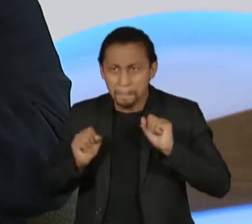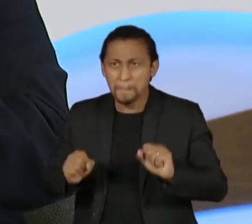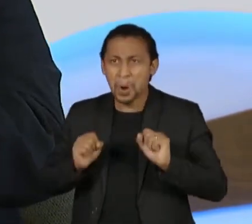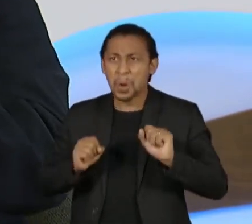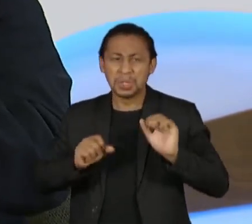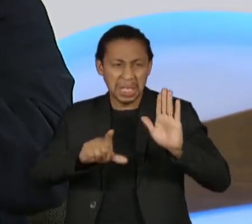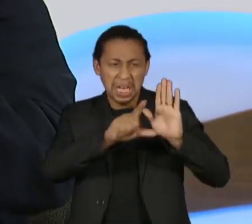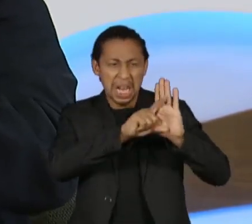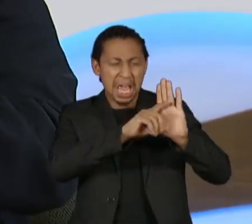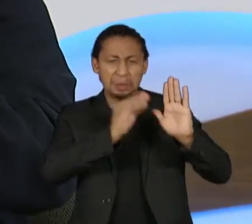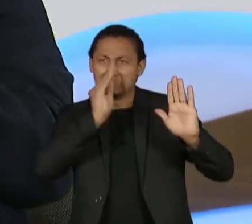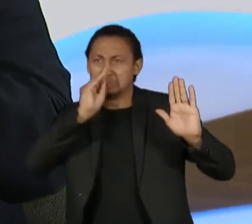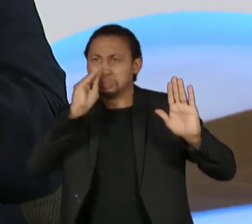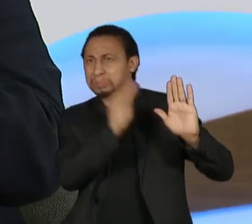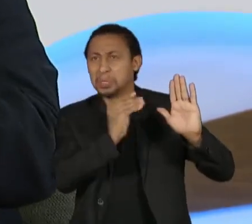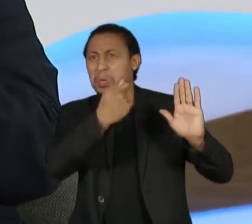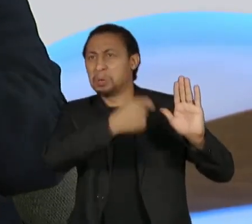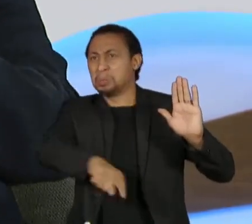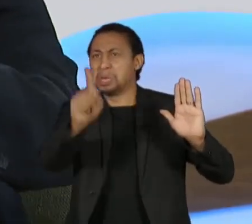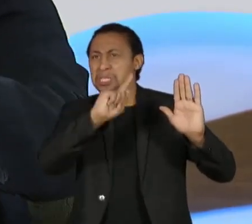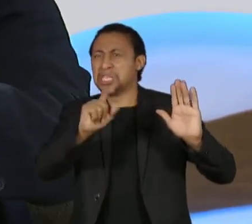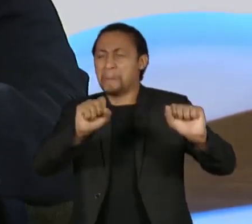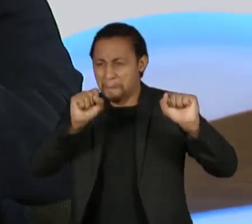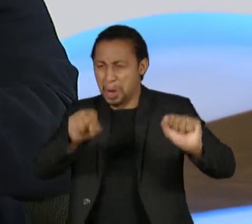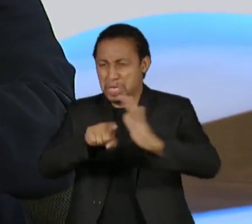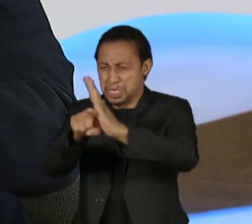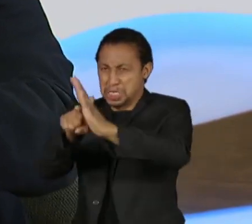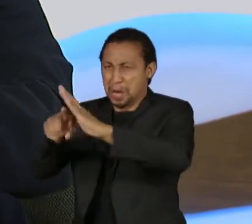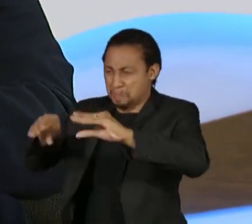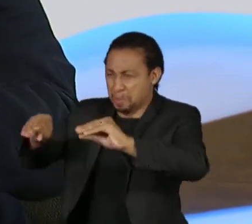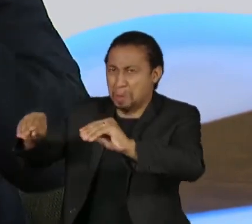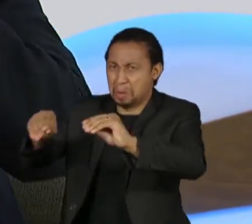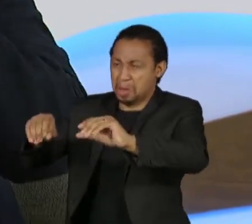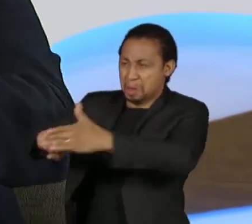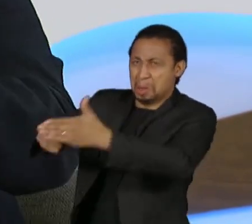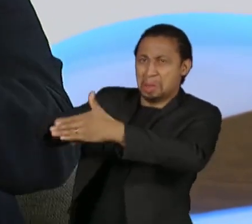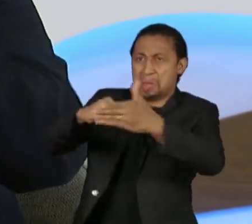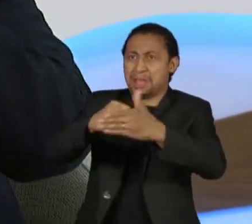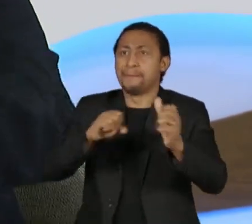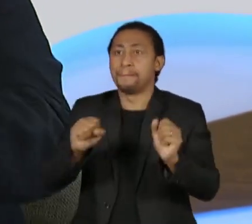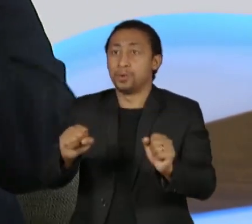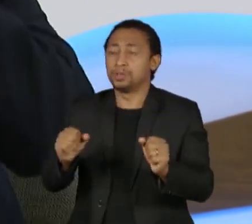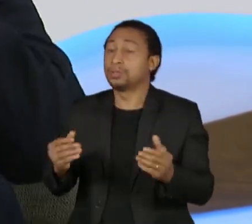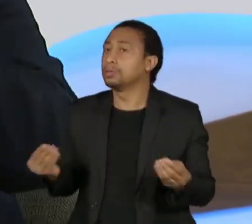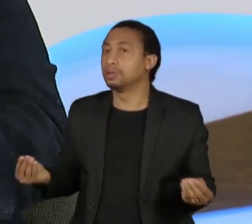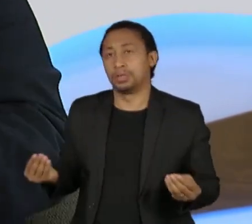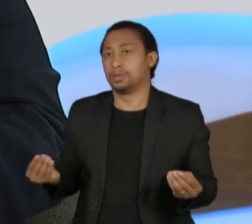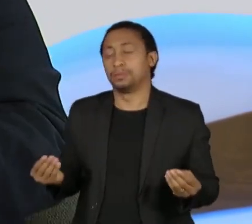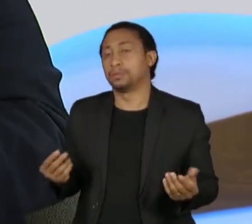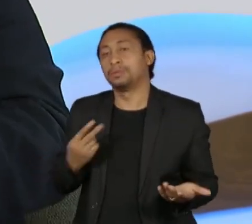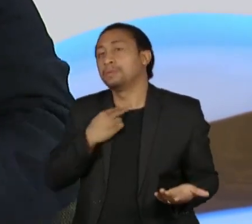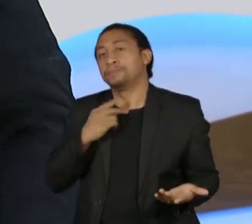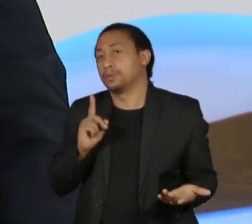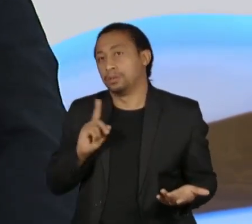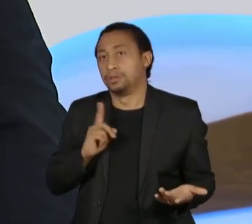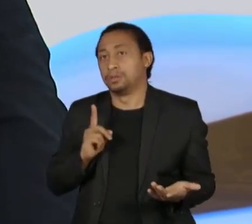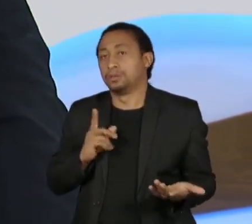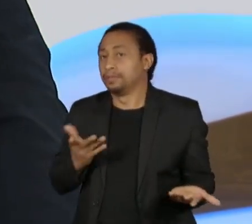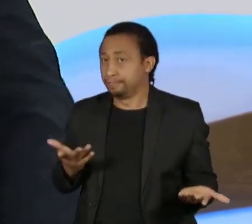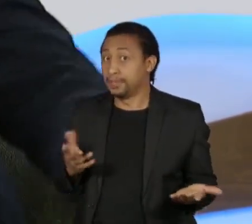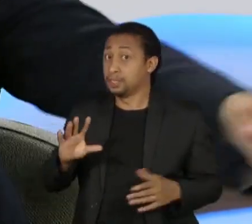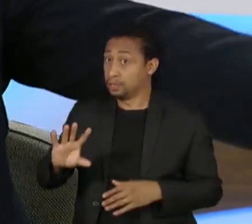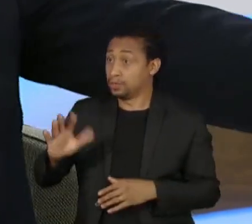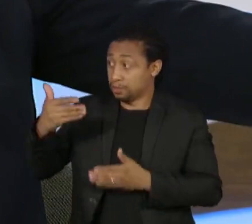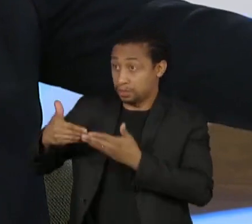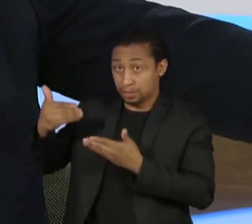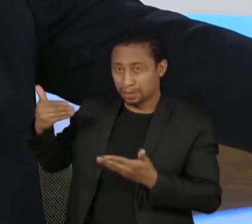mesmo é corrupção. Não, você não pode corromper a bandeira anticorrupção para projetos pessoais, como houve